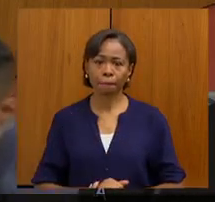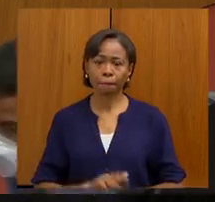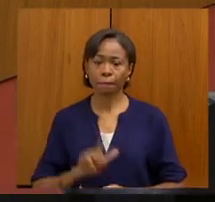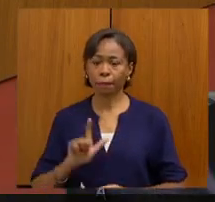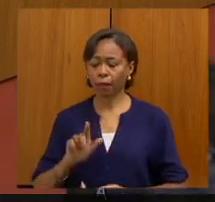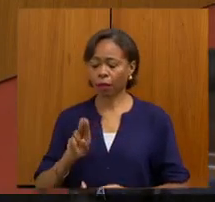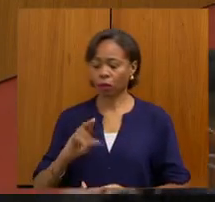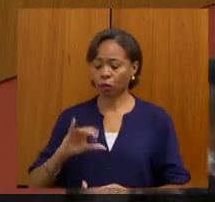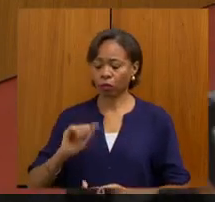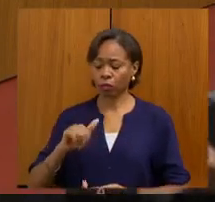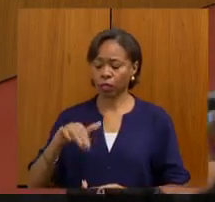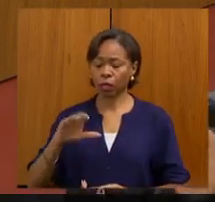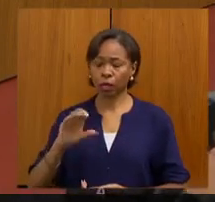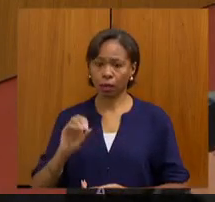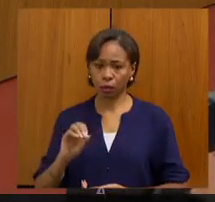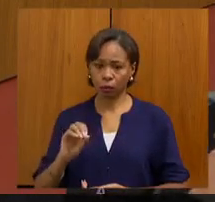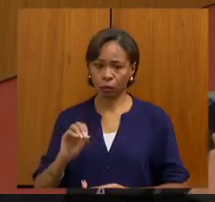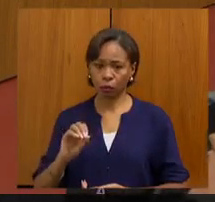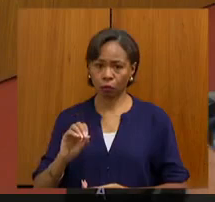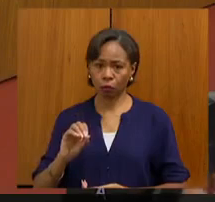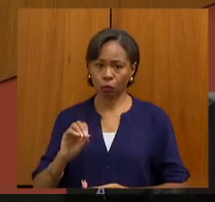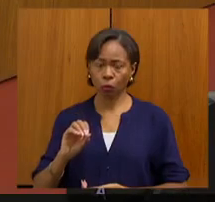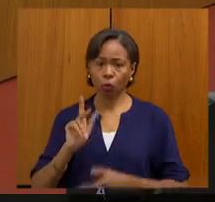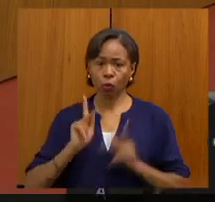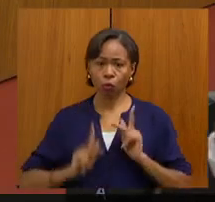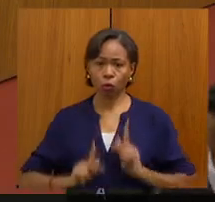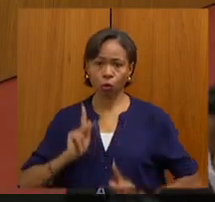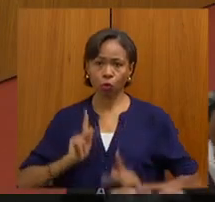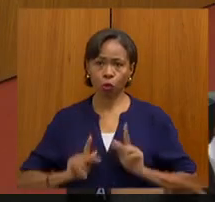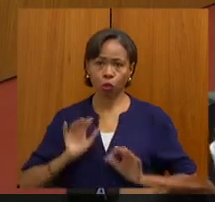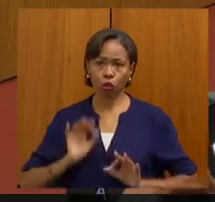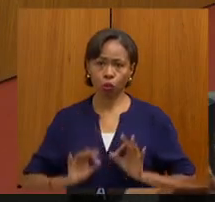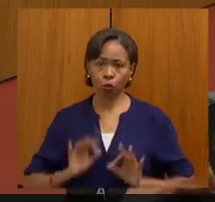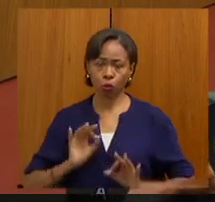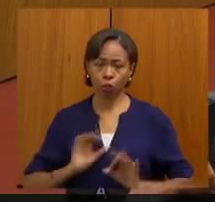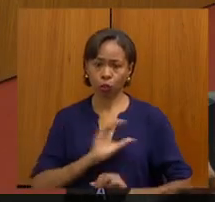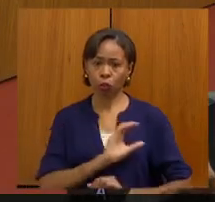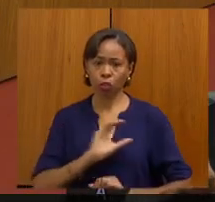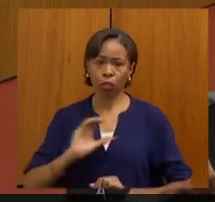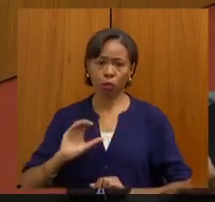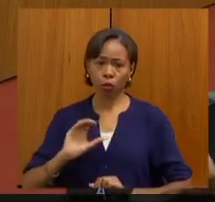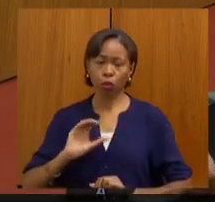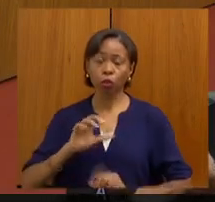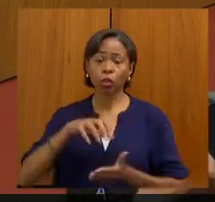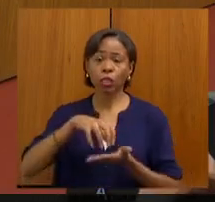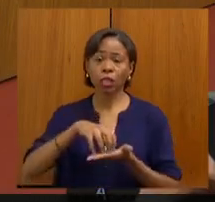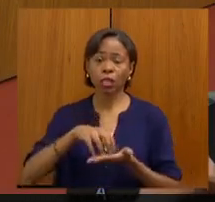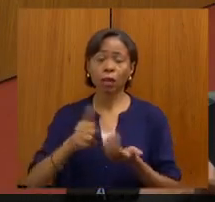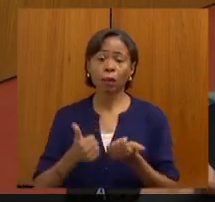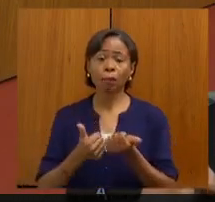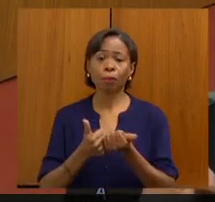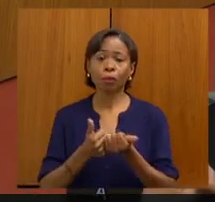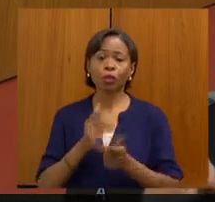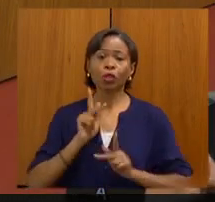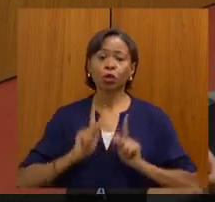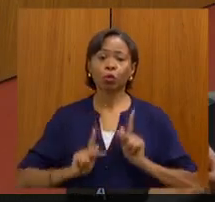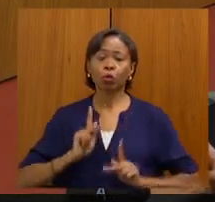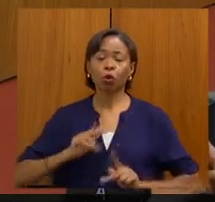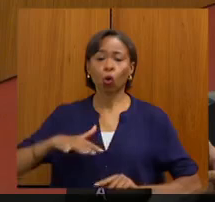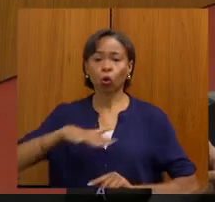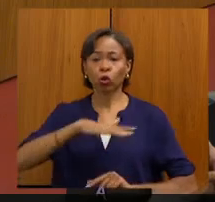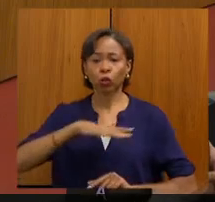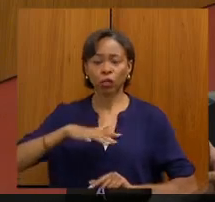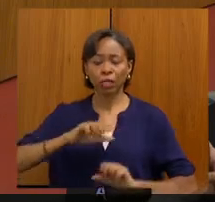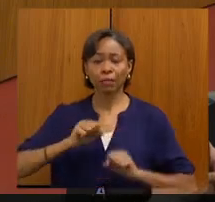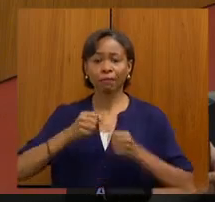Luciano Moreira de Oliveira, promotor de justiça e coordenador do Centro de Apoio Operacional às Promotorias de Justiça e de Defesa de